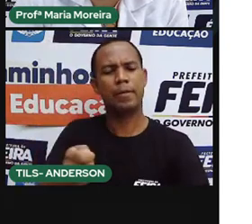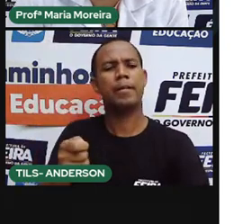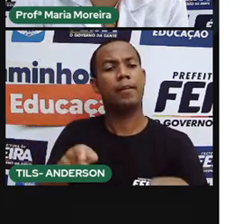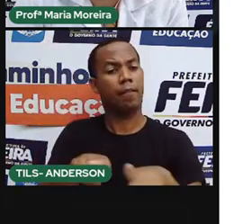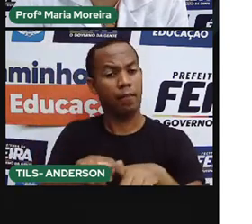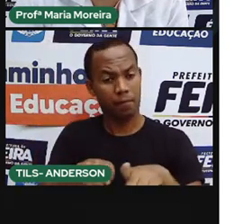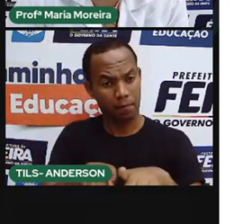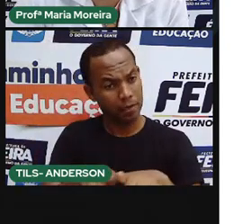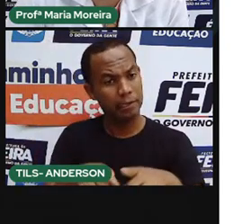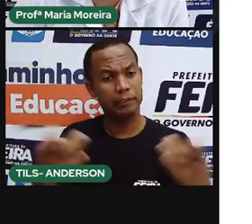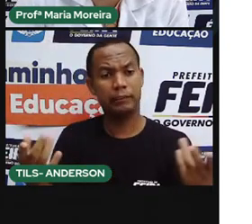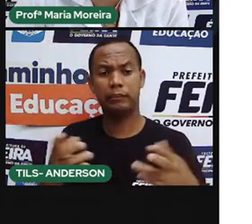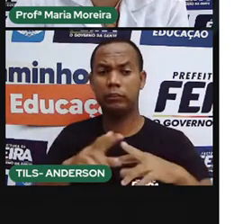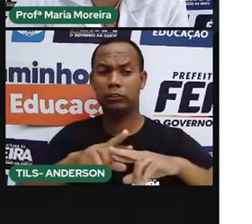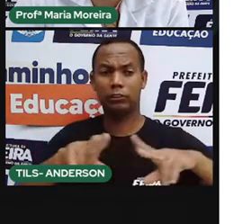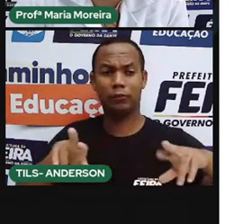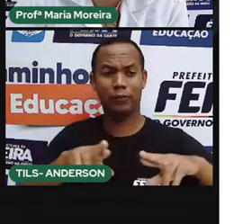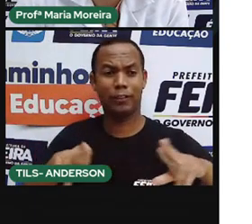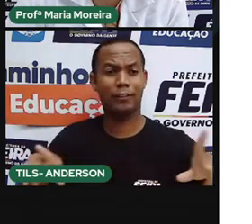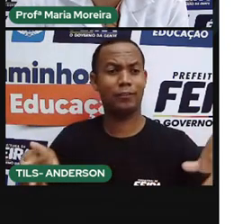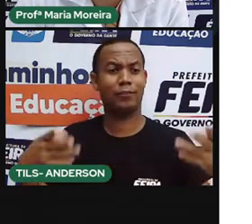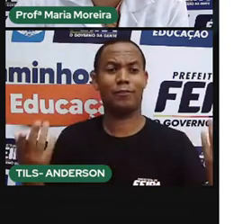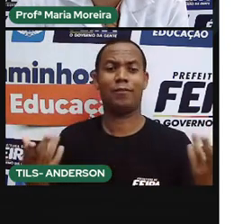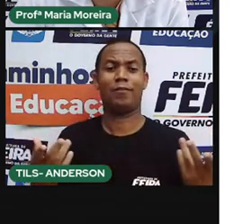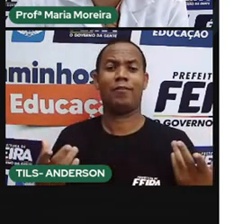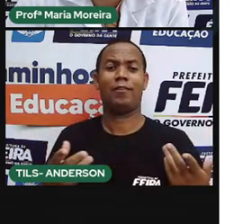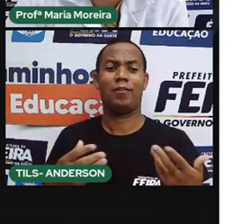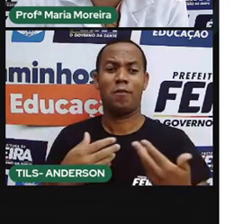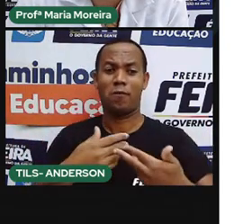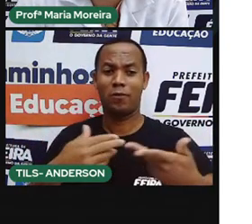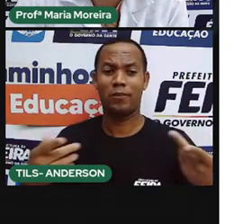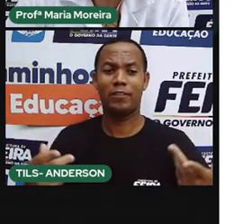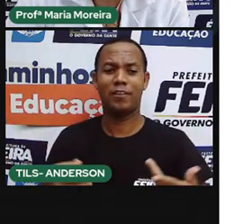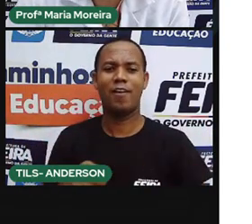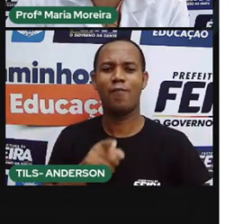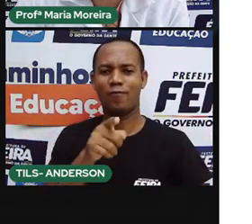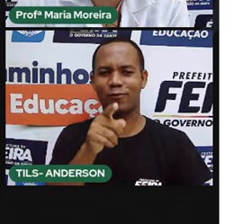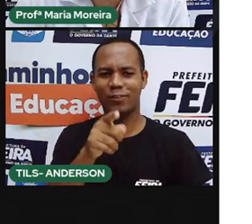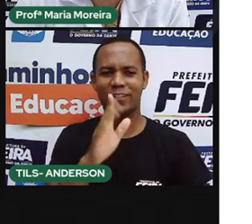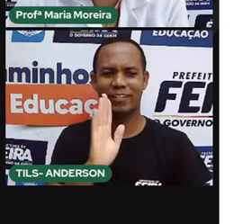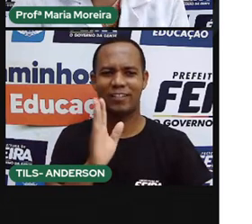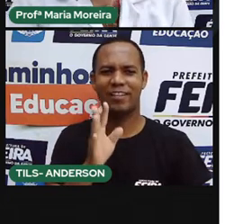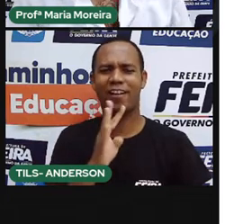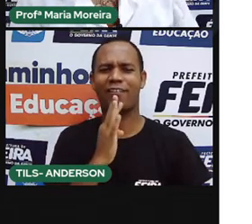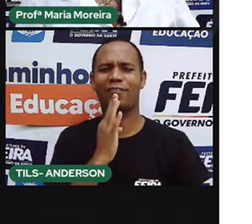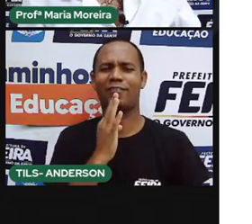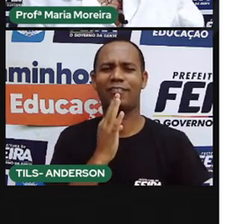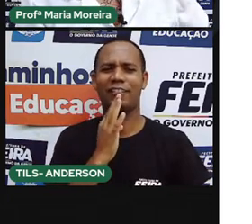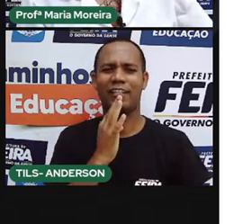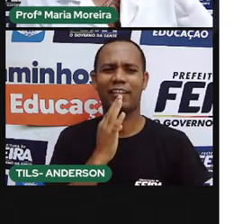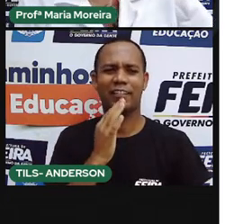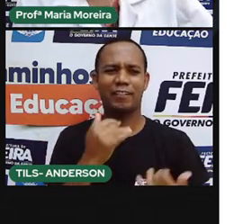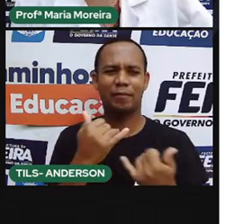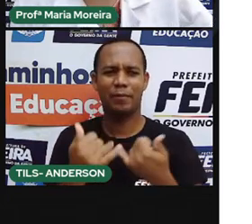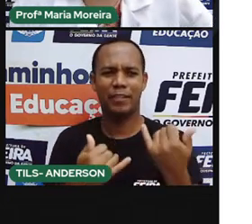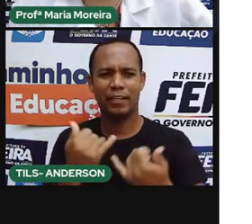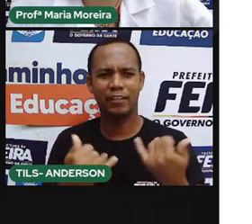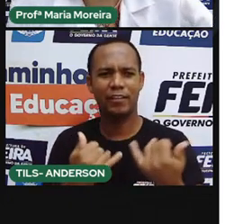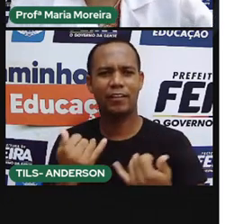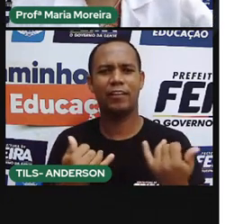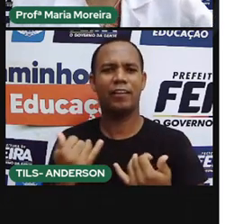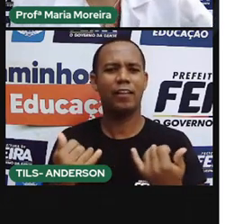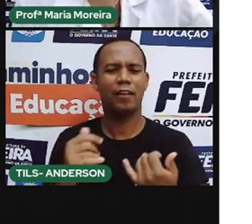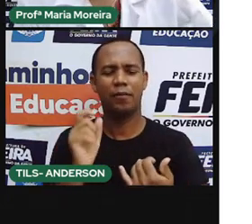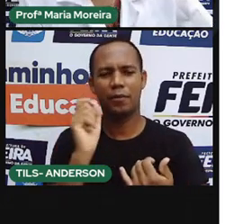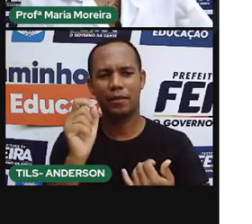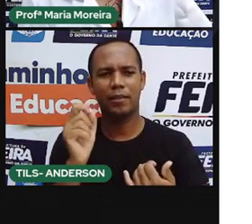arabatanas, que provavelmente alguns de vocês já devem ter brincado com os arabatanas. que são tubos feitos de bambu,